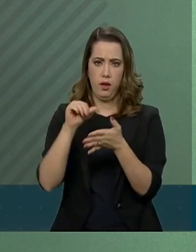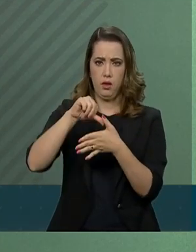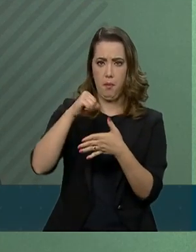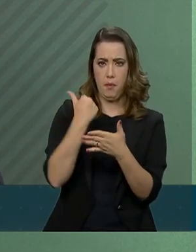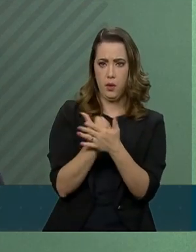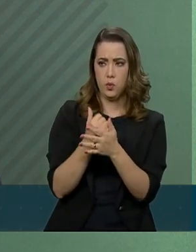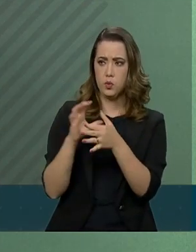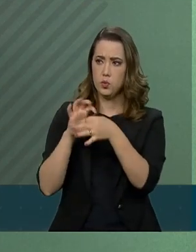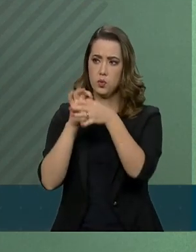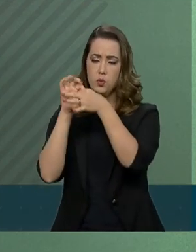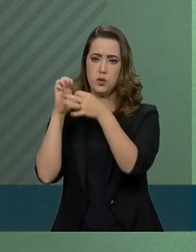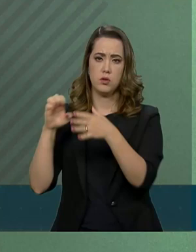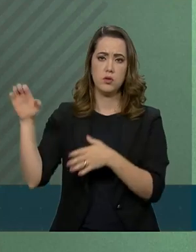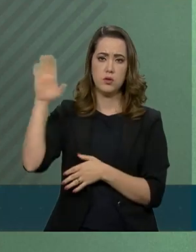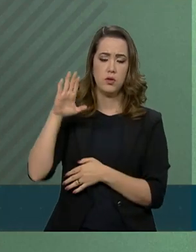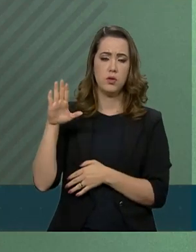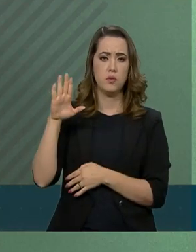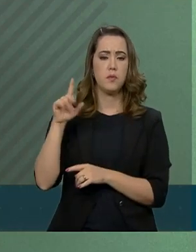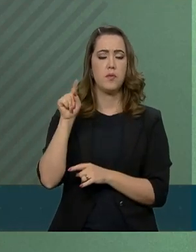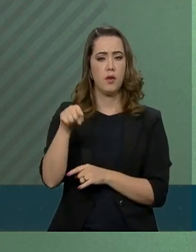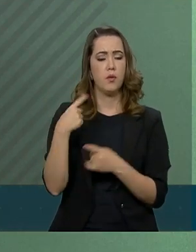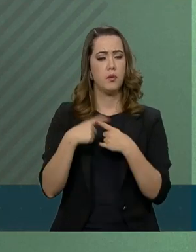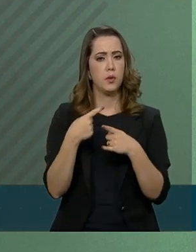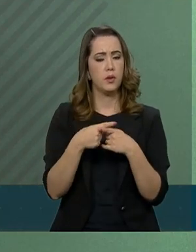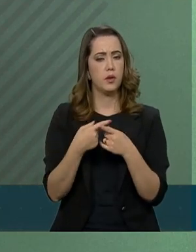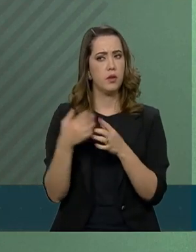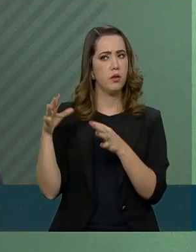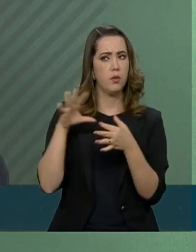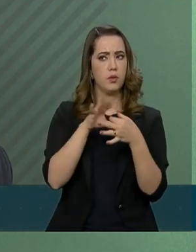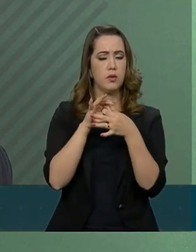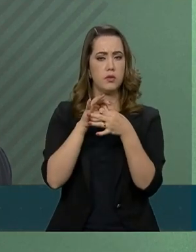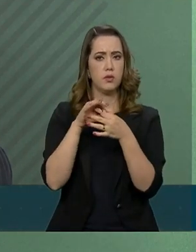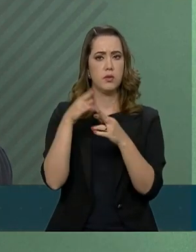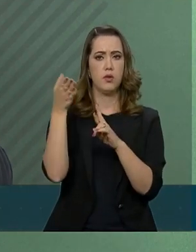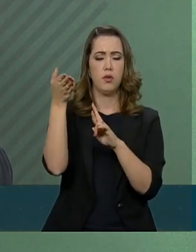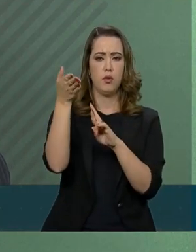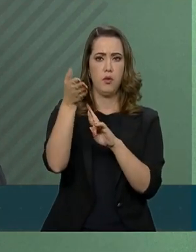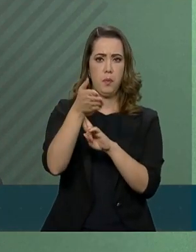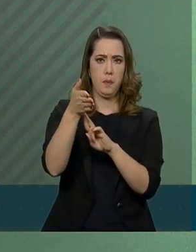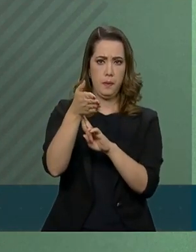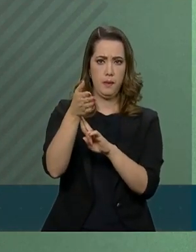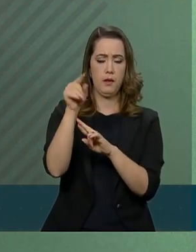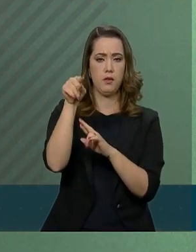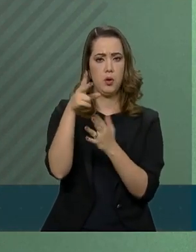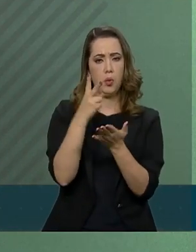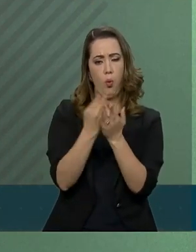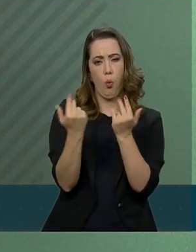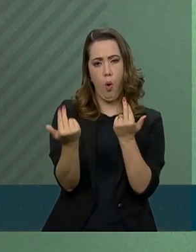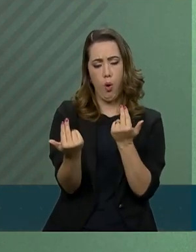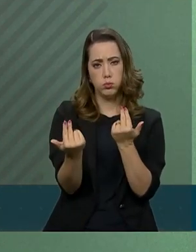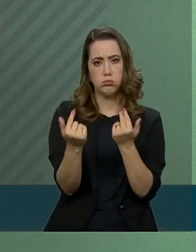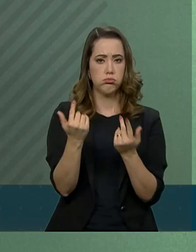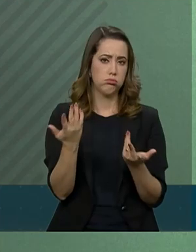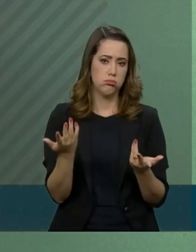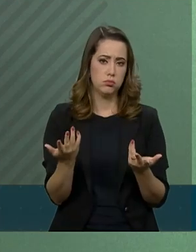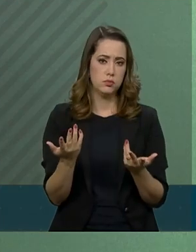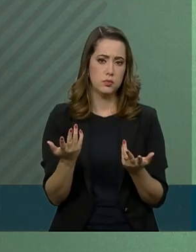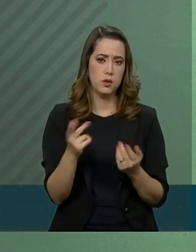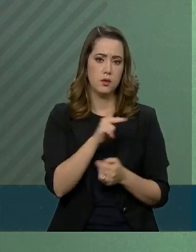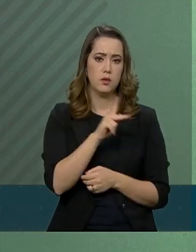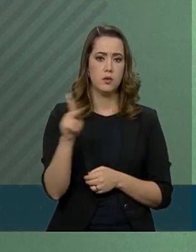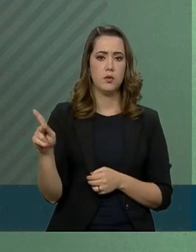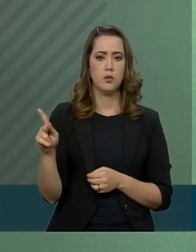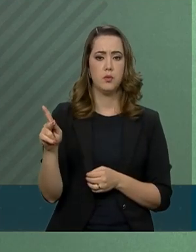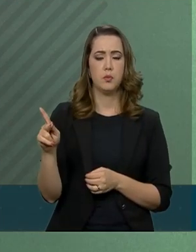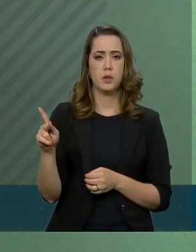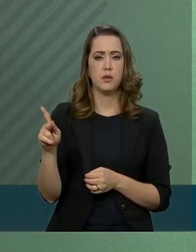a União Europeia. Em função do estabelecimento dessa reunião, no mesmo nível, o presidente